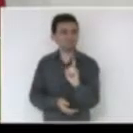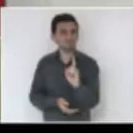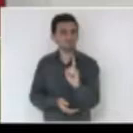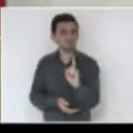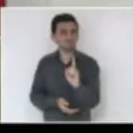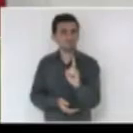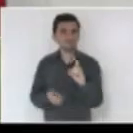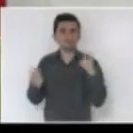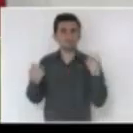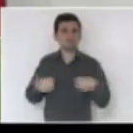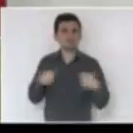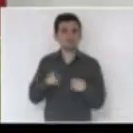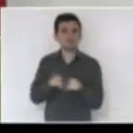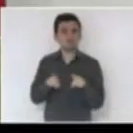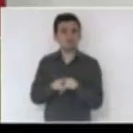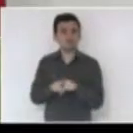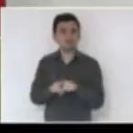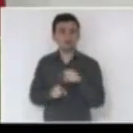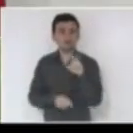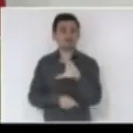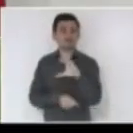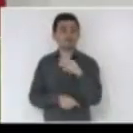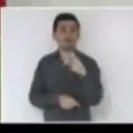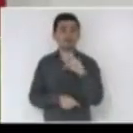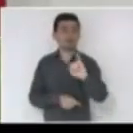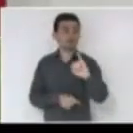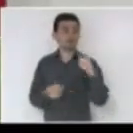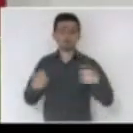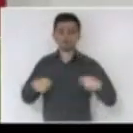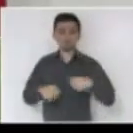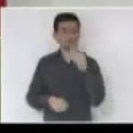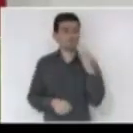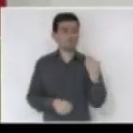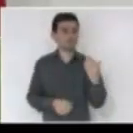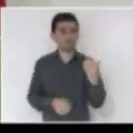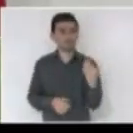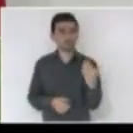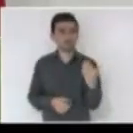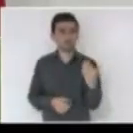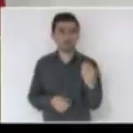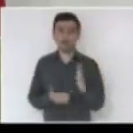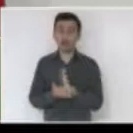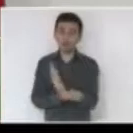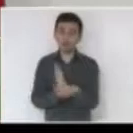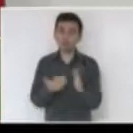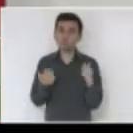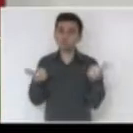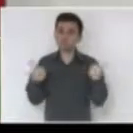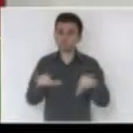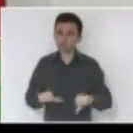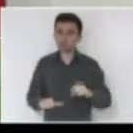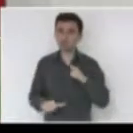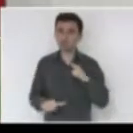como tinha que pedir uma CPI para investigar essas contas, e talvez coisas mais delicadas ainda,